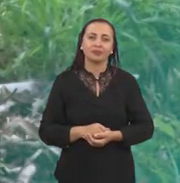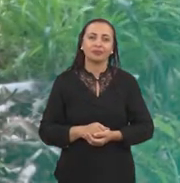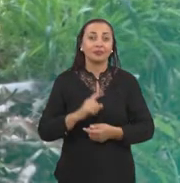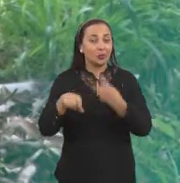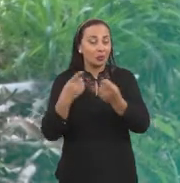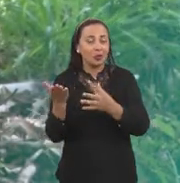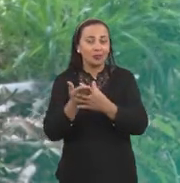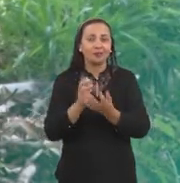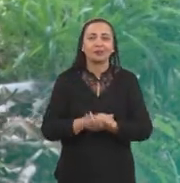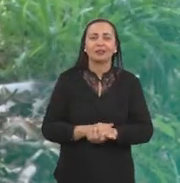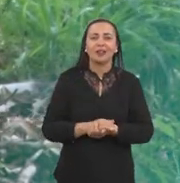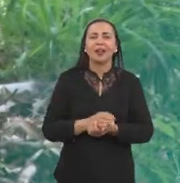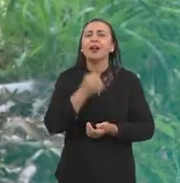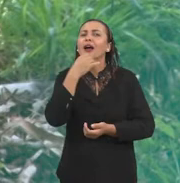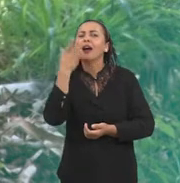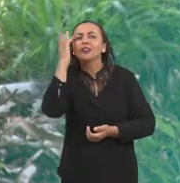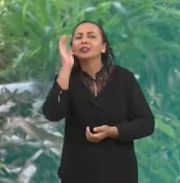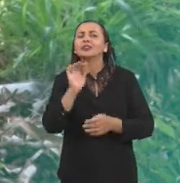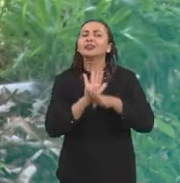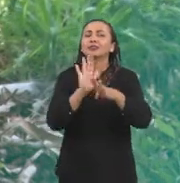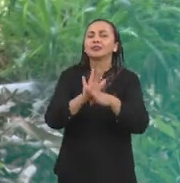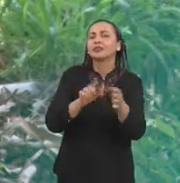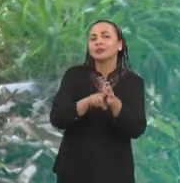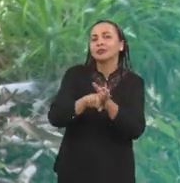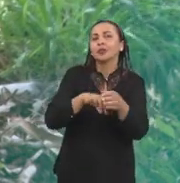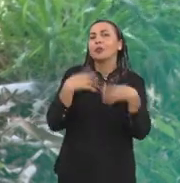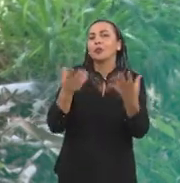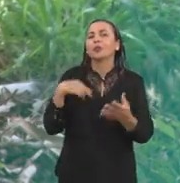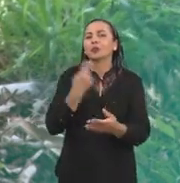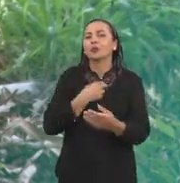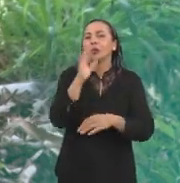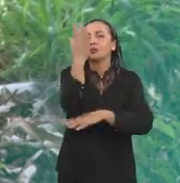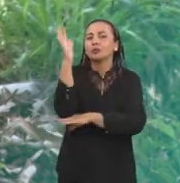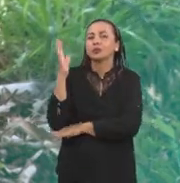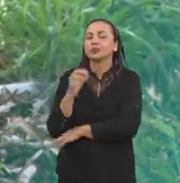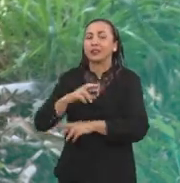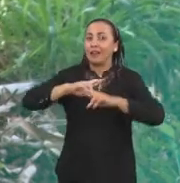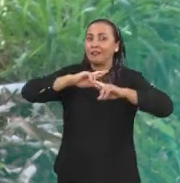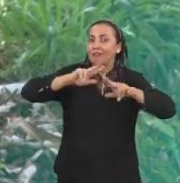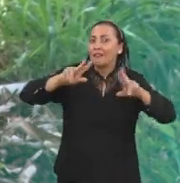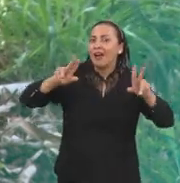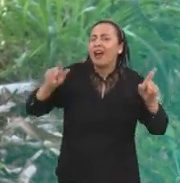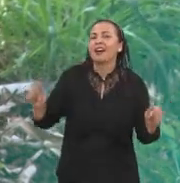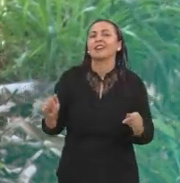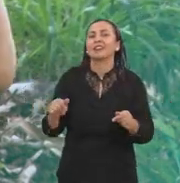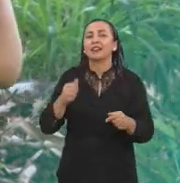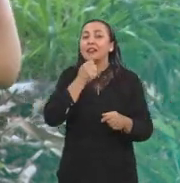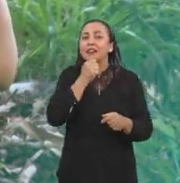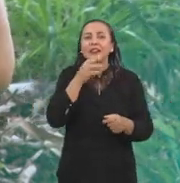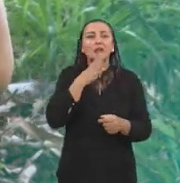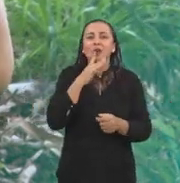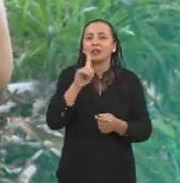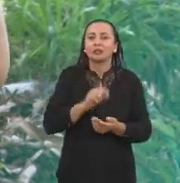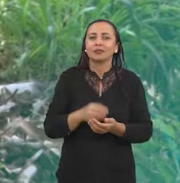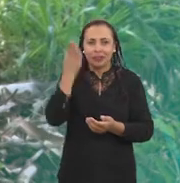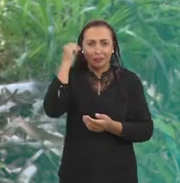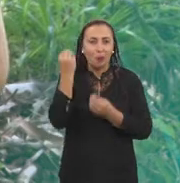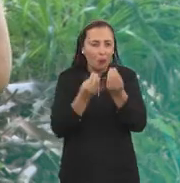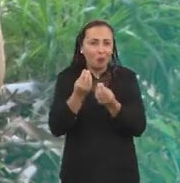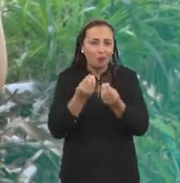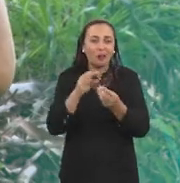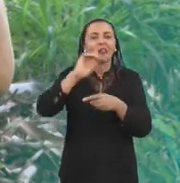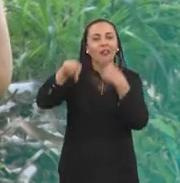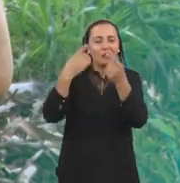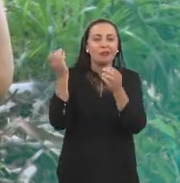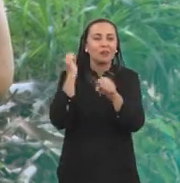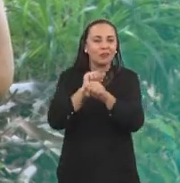A seguir, que tal contribuir com uma pesquisa para mostrar o quanto a nossa fauna é diversa e ainda desconhecida? Quer saber